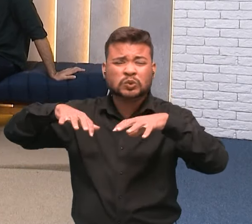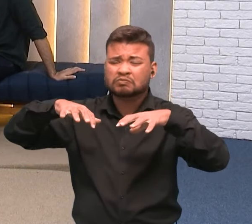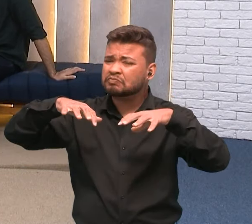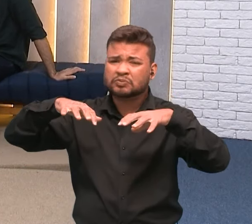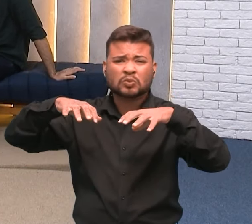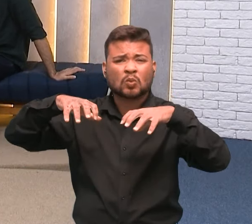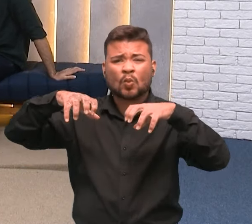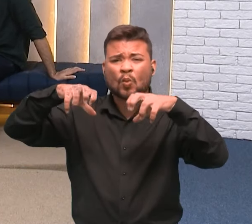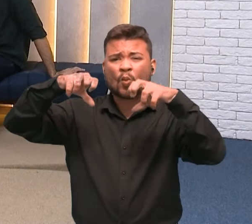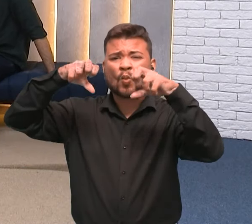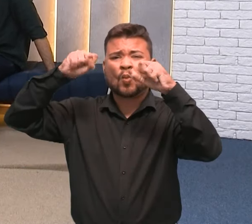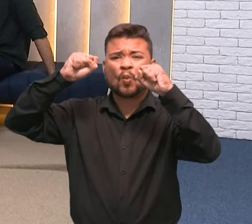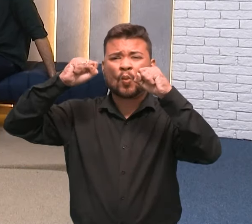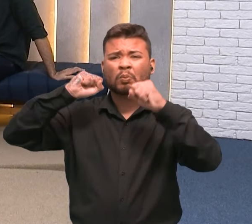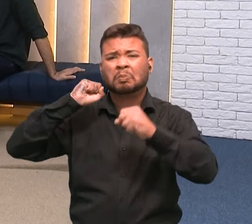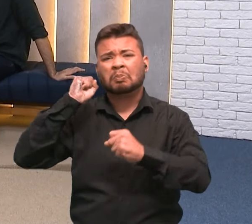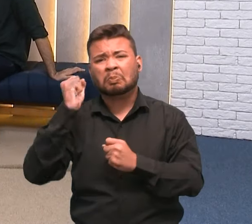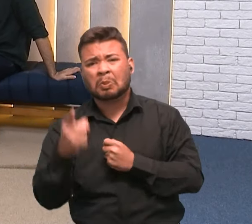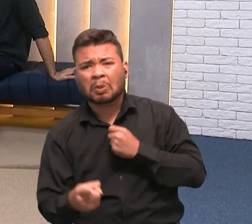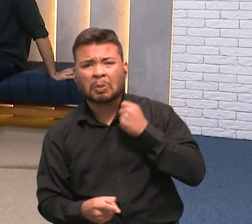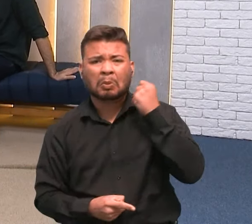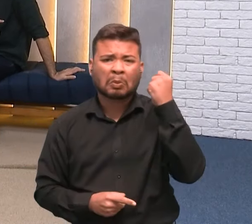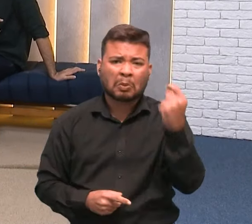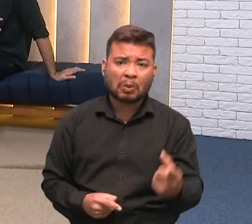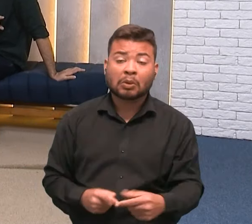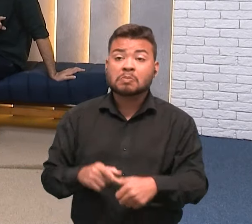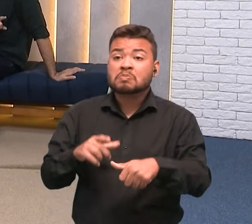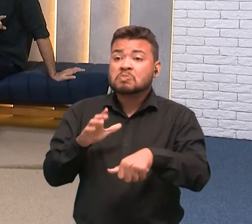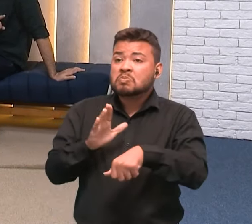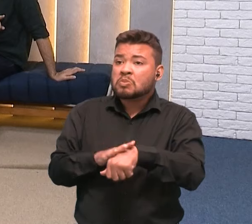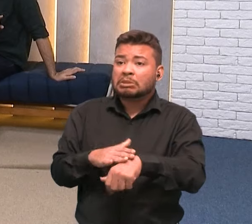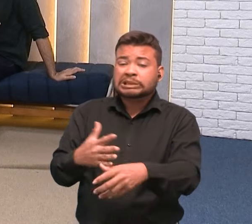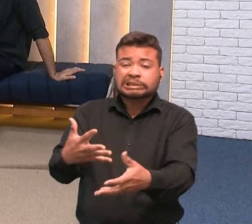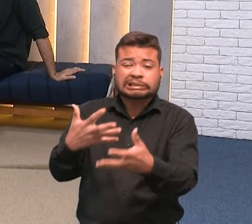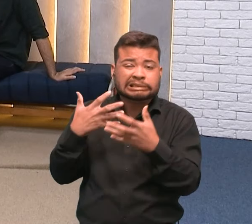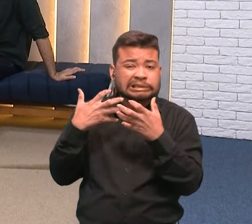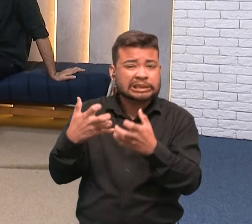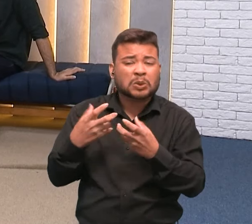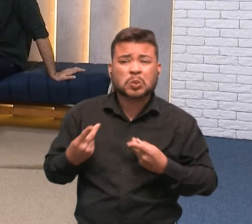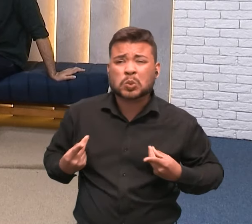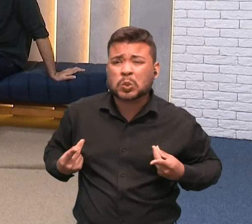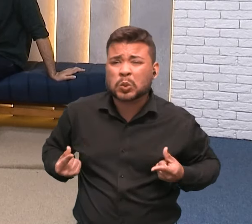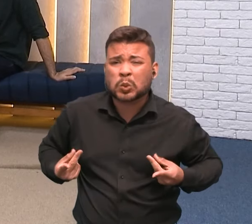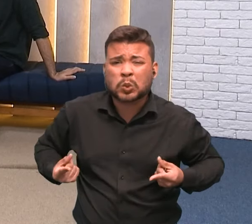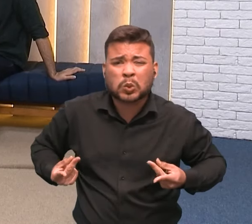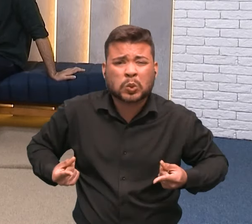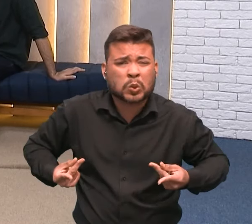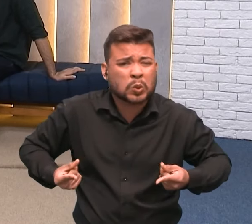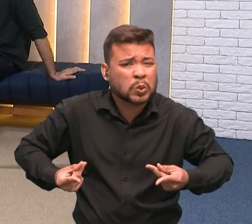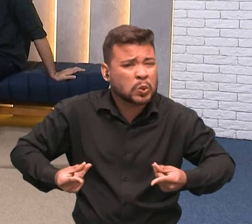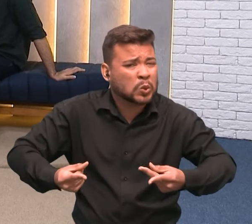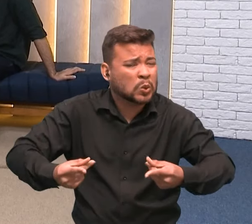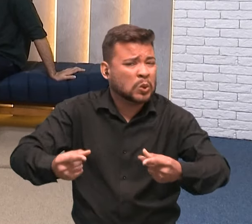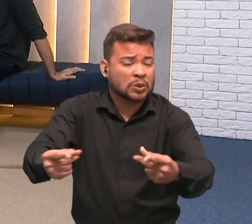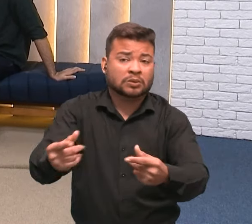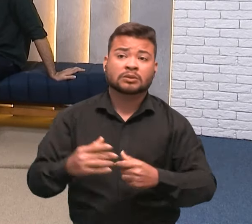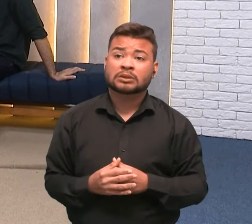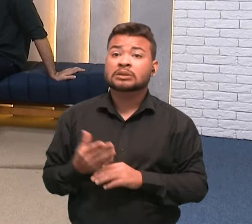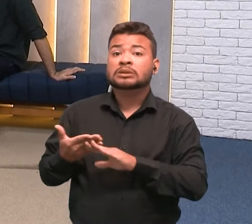que a gente tinha no passado, o tempo seco que a gente deu a notícia, inclusive na sexta-feira, de que nós estamos enfrentando um período